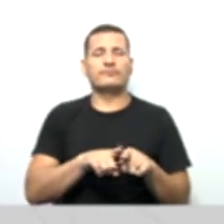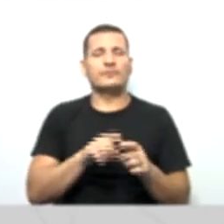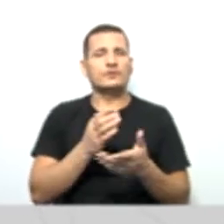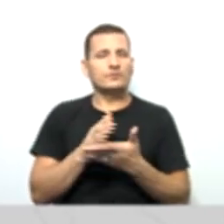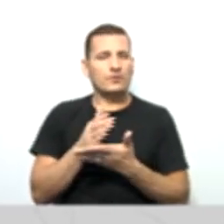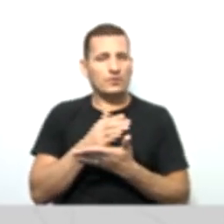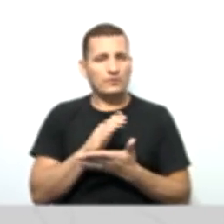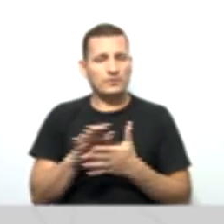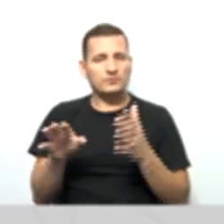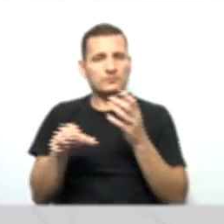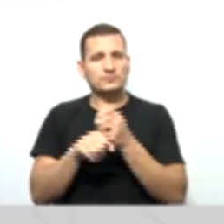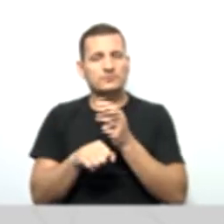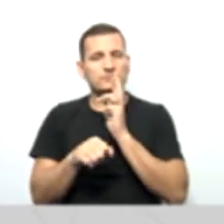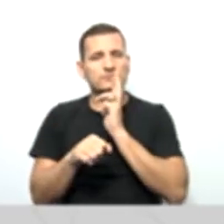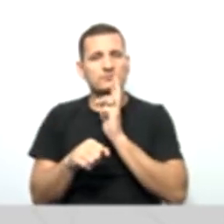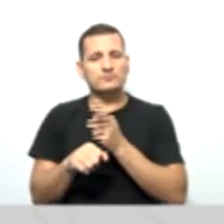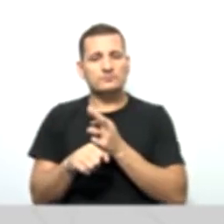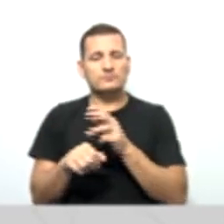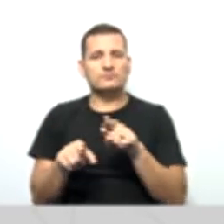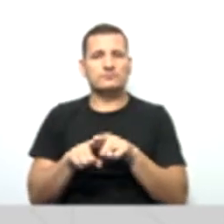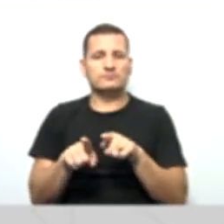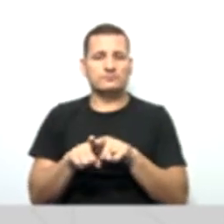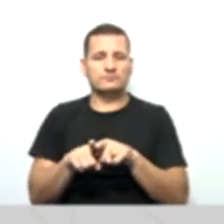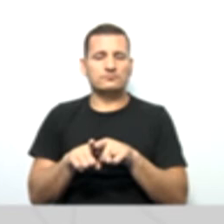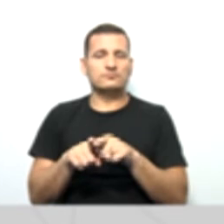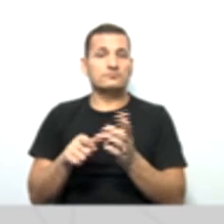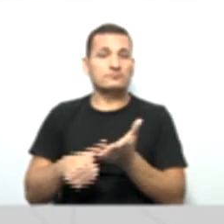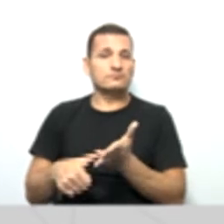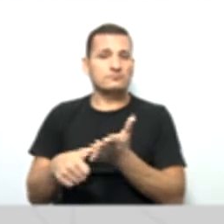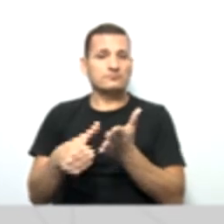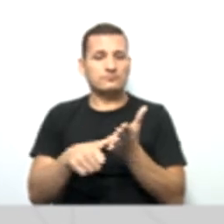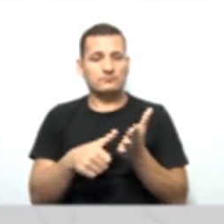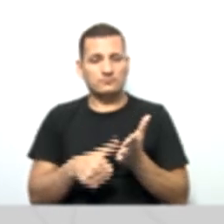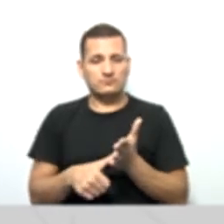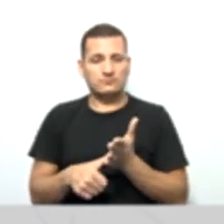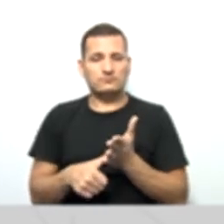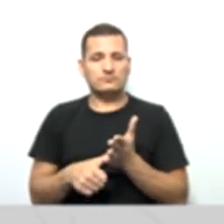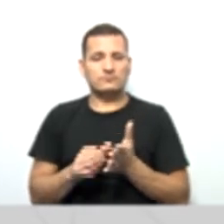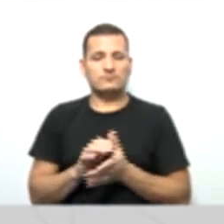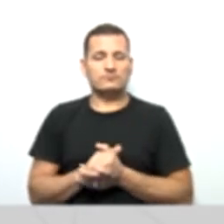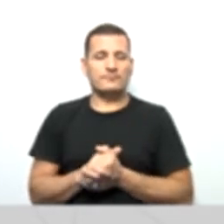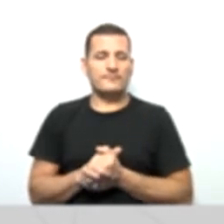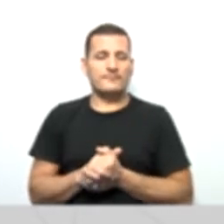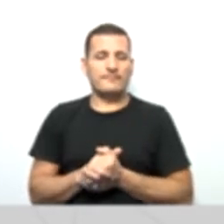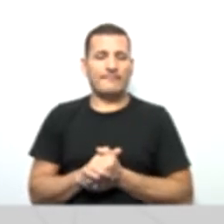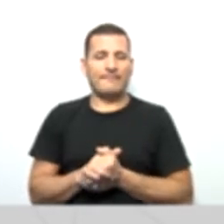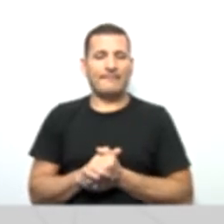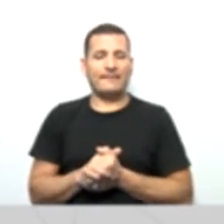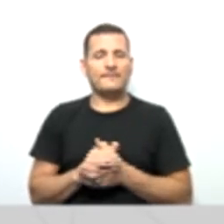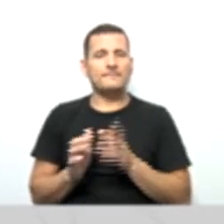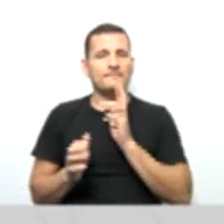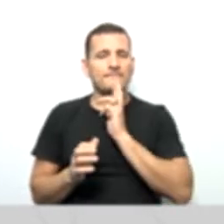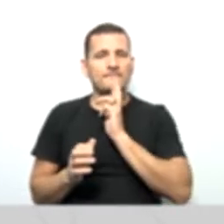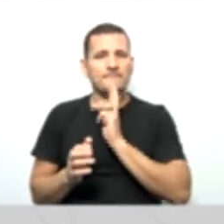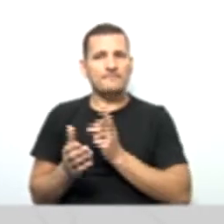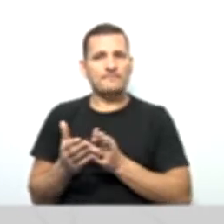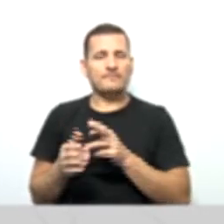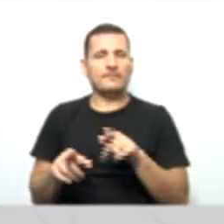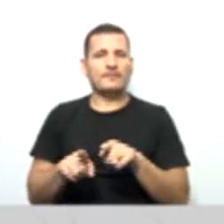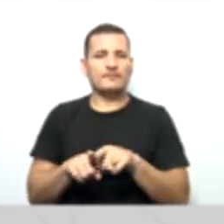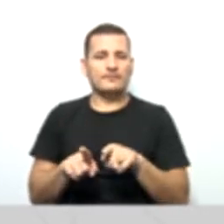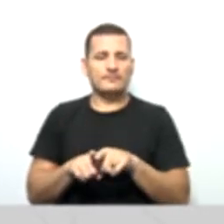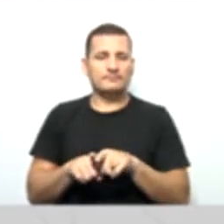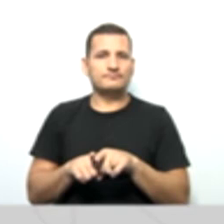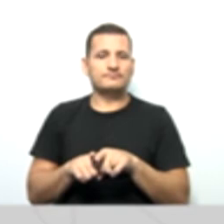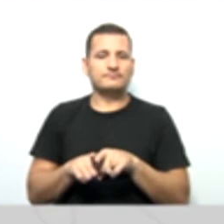exercício obtido com os cooperados, os resultados líquidos oferidos pela participação em sociedades